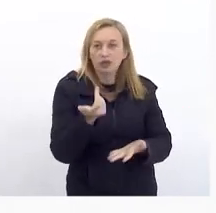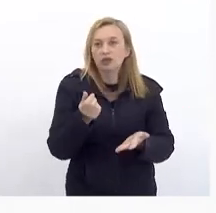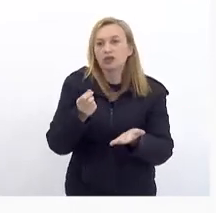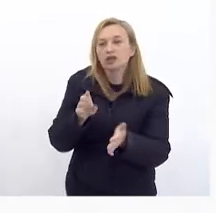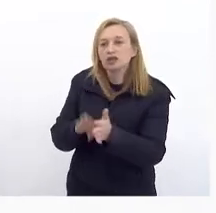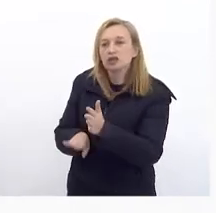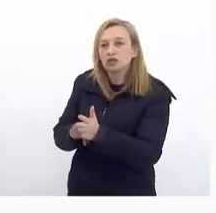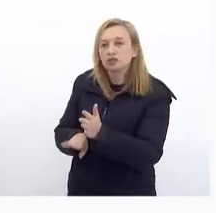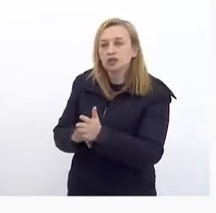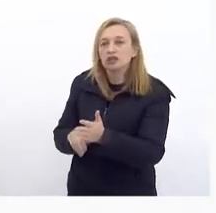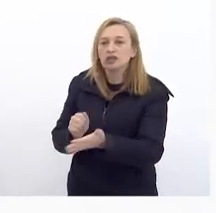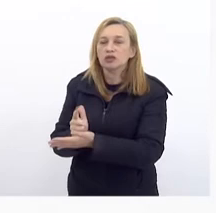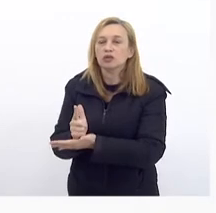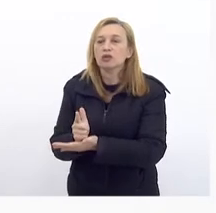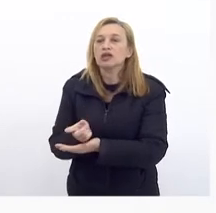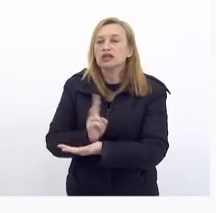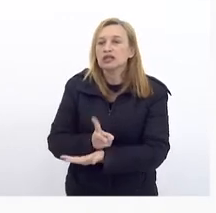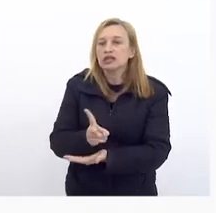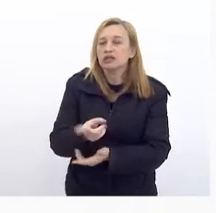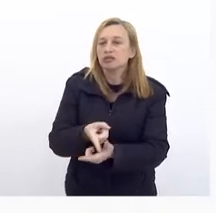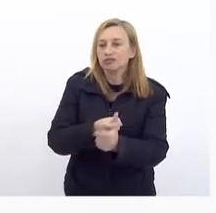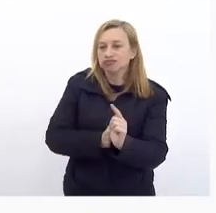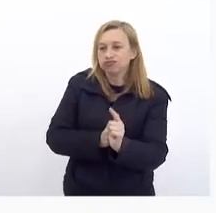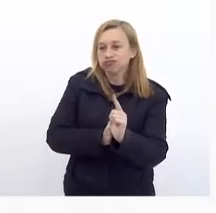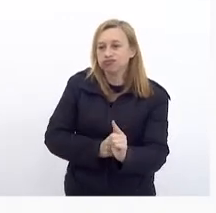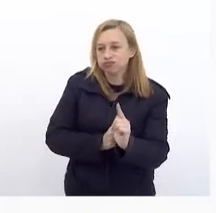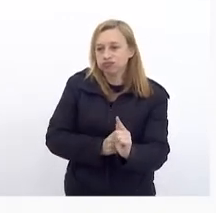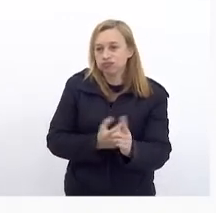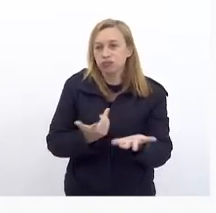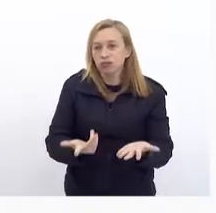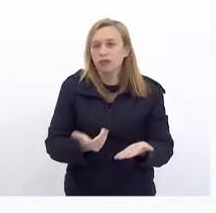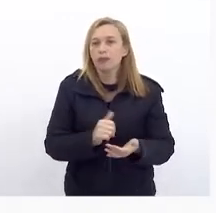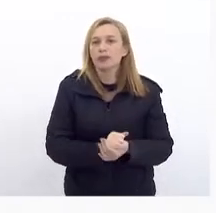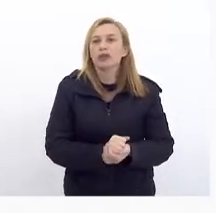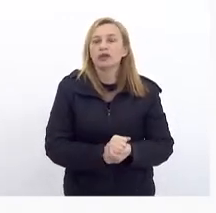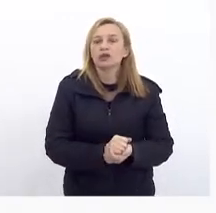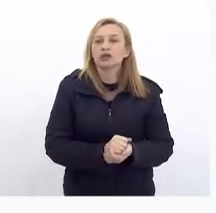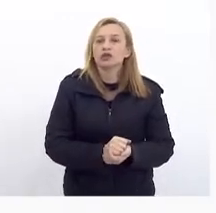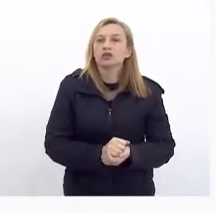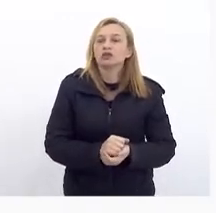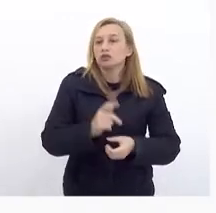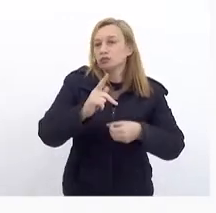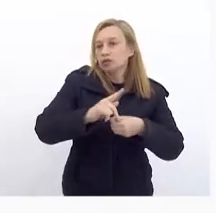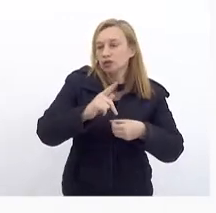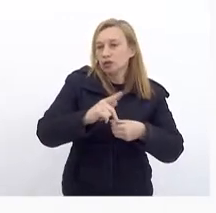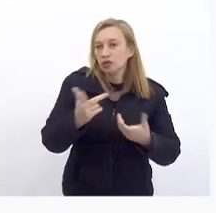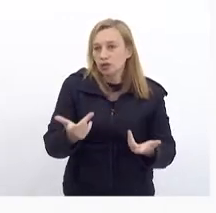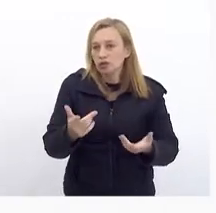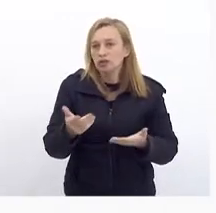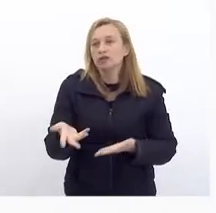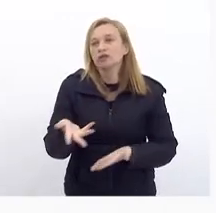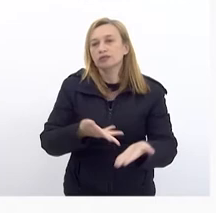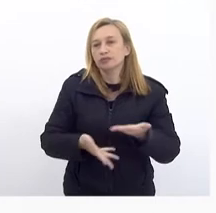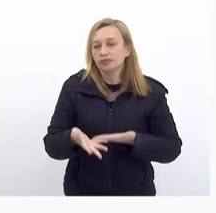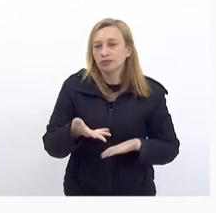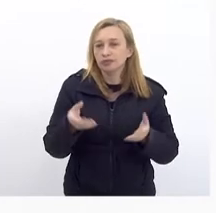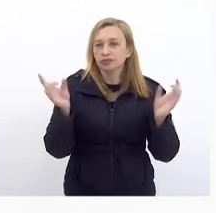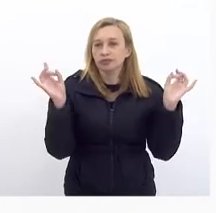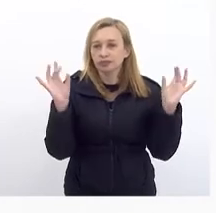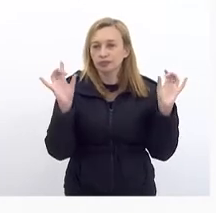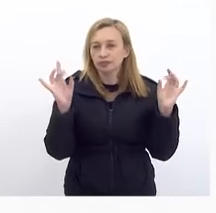A gente vai estar Sempre pendurado Em reflexos Do royalties Ou dos royalties De participações Especiais